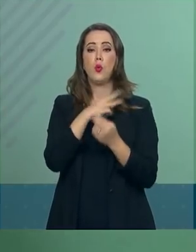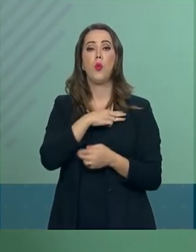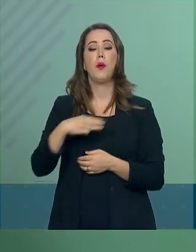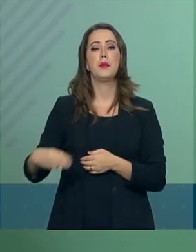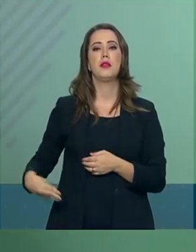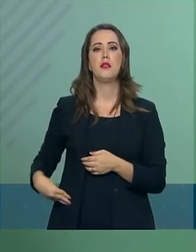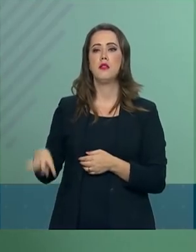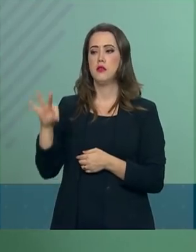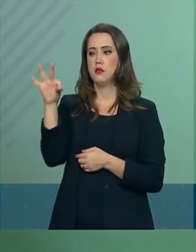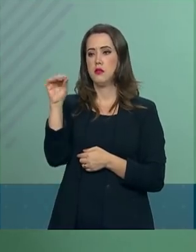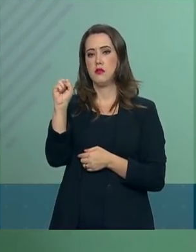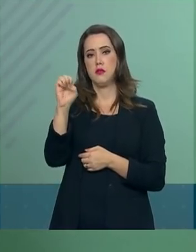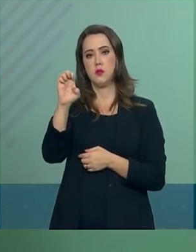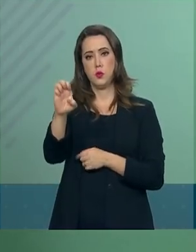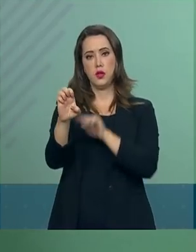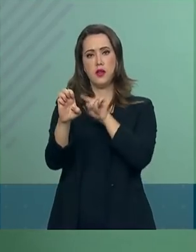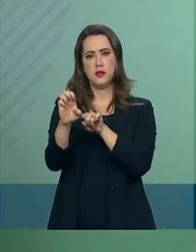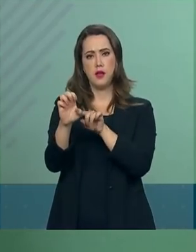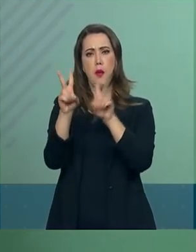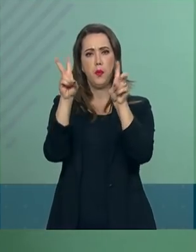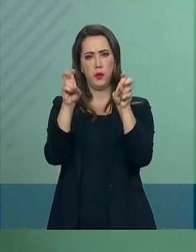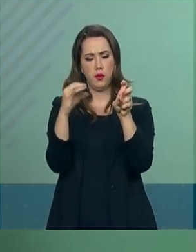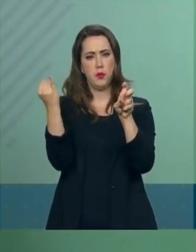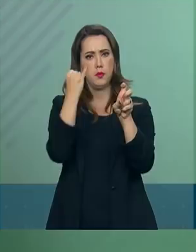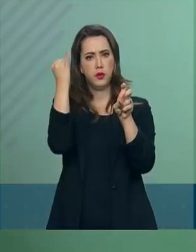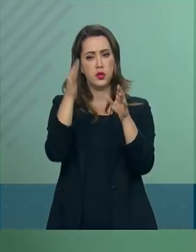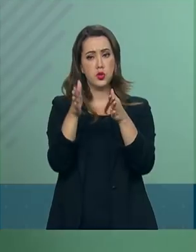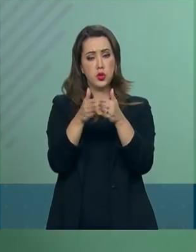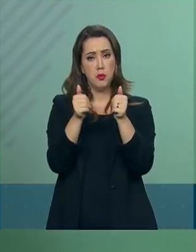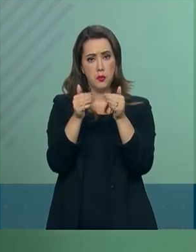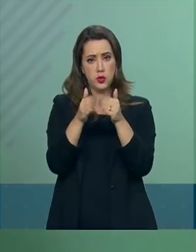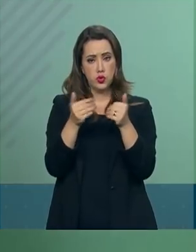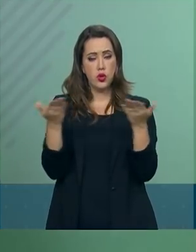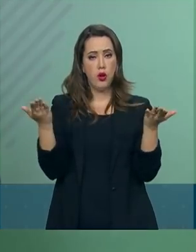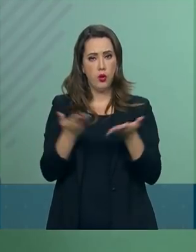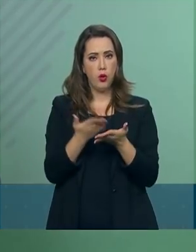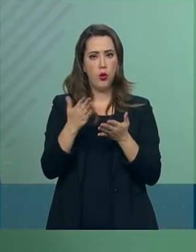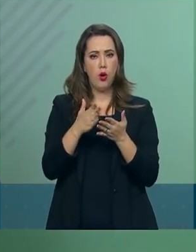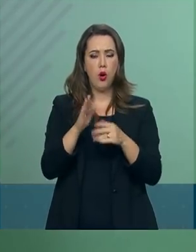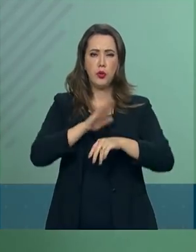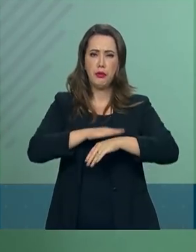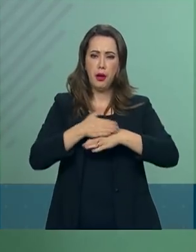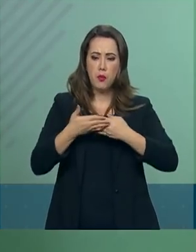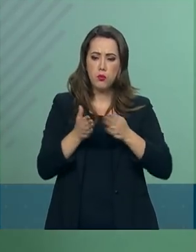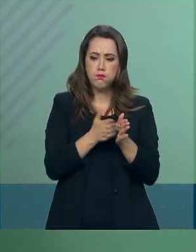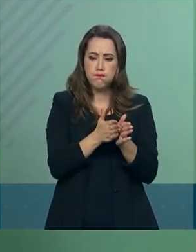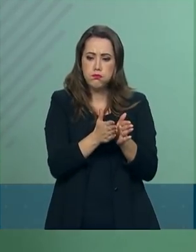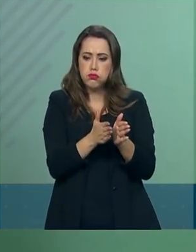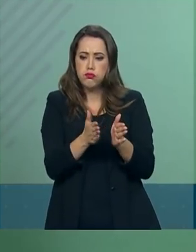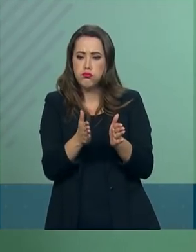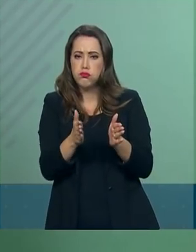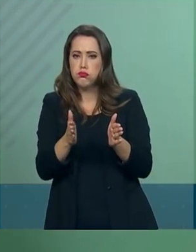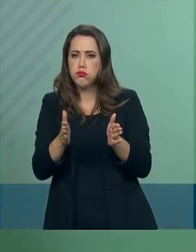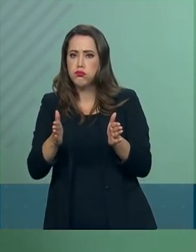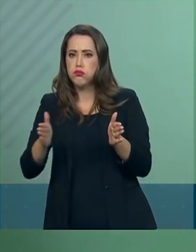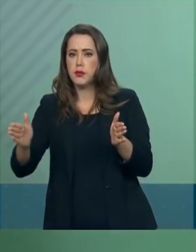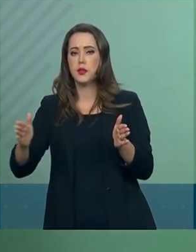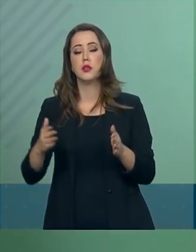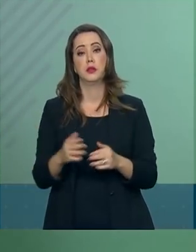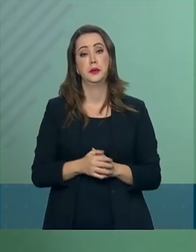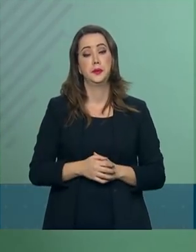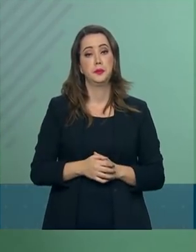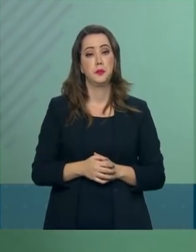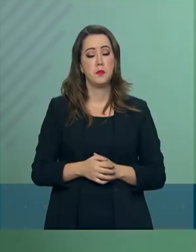para tratar desse tema e, eventualmente, solicitar uma dilatação do prazo. Com relação à tua segunda